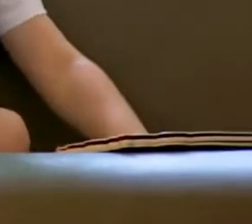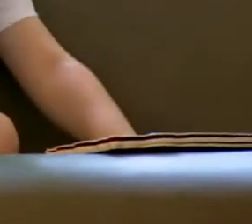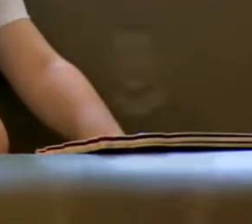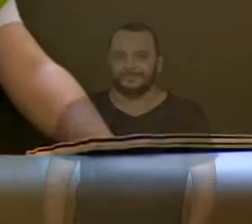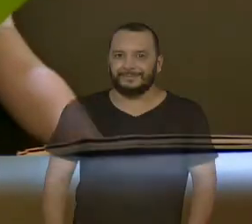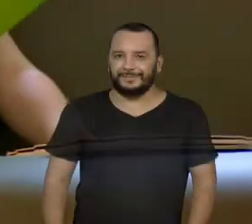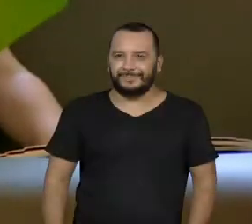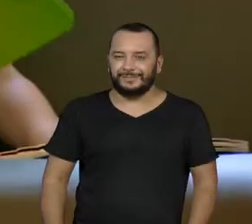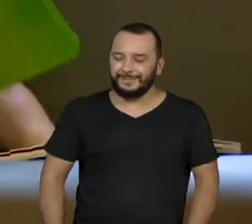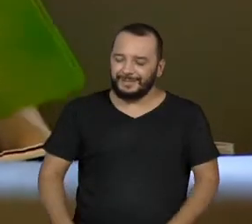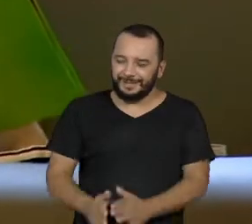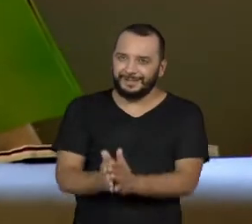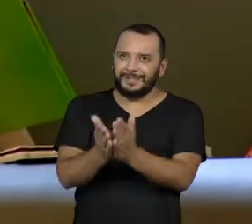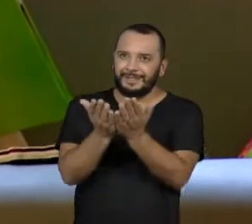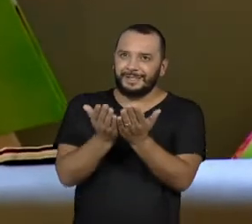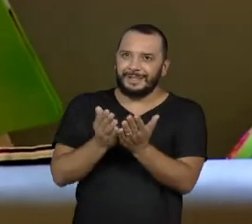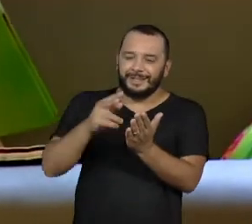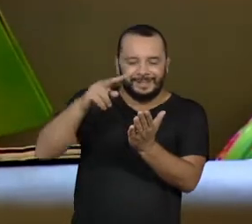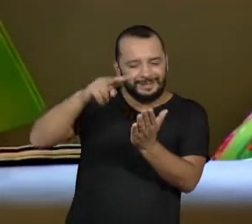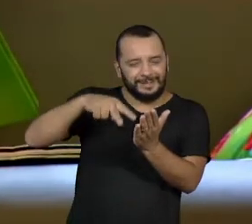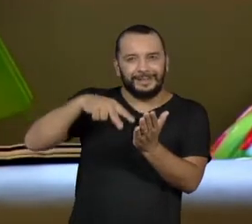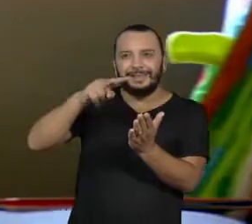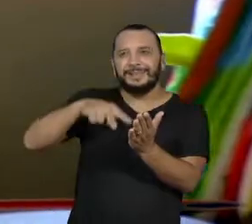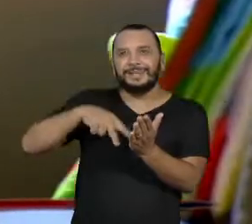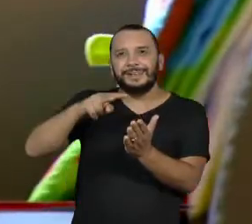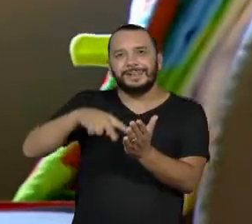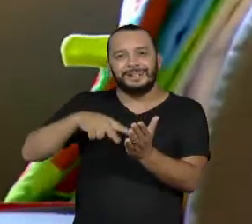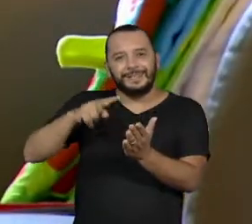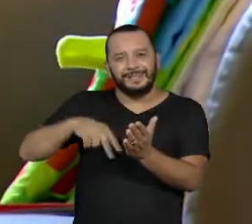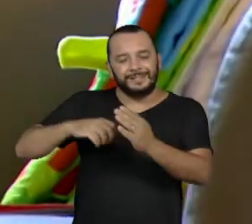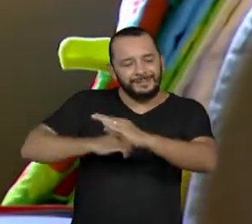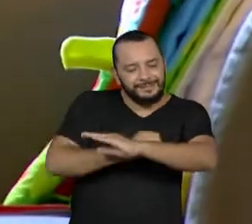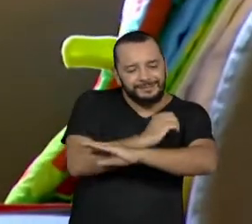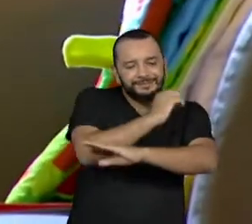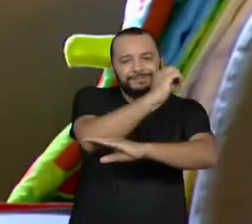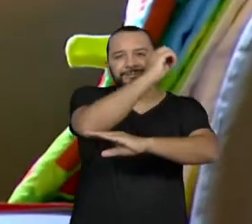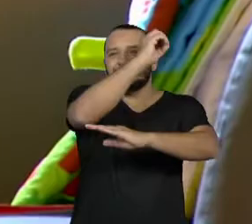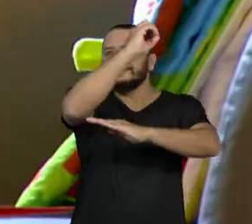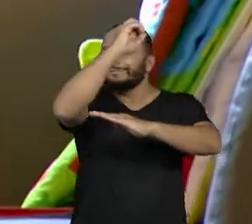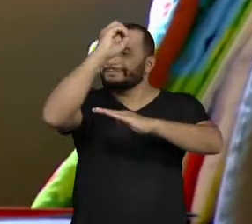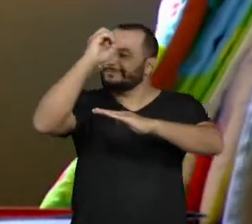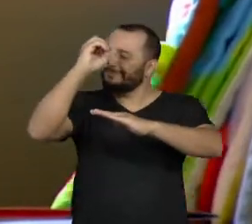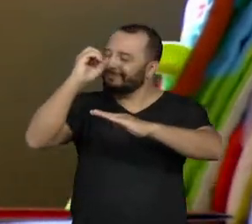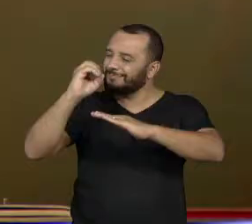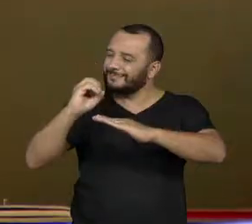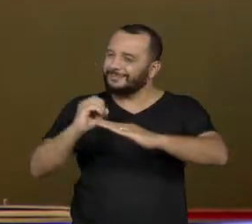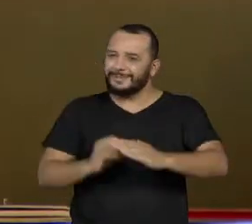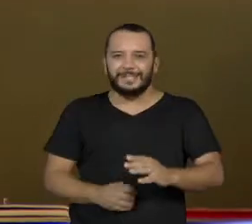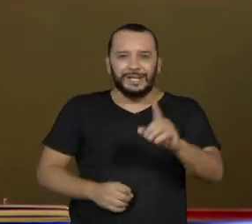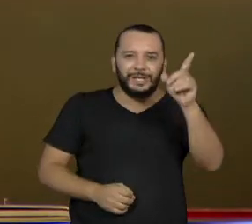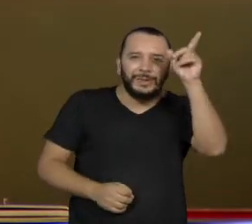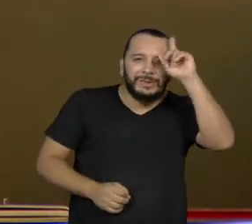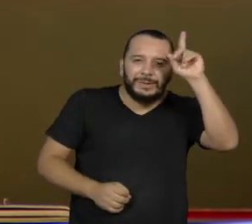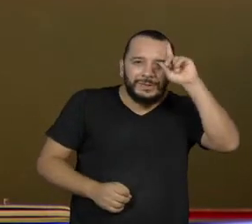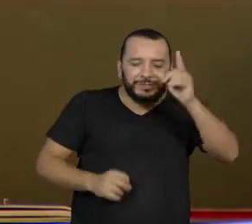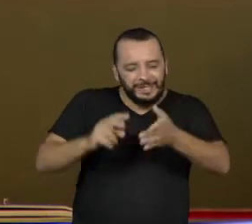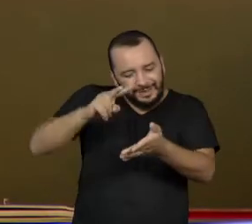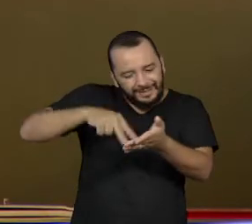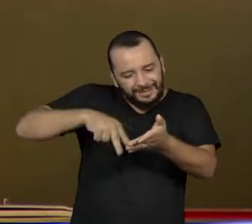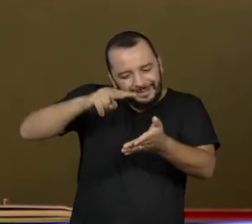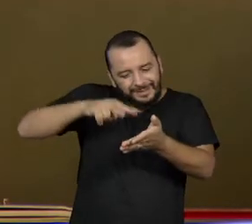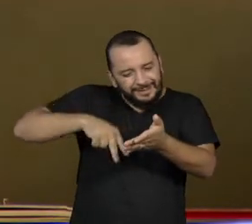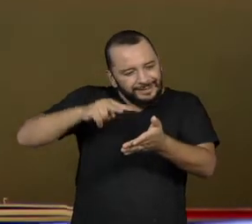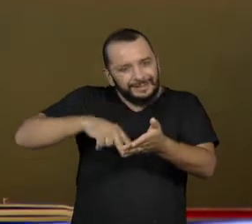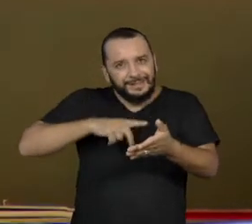Ler com o sol nascendo, ler com a lua chegando. Se tem leitura todo dia, tem gente se conectando.